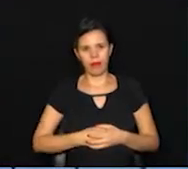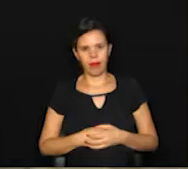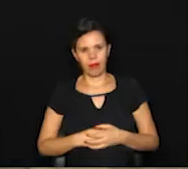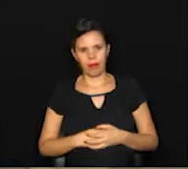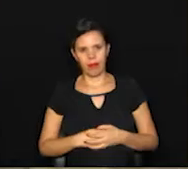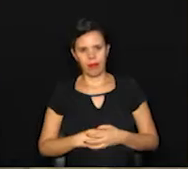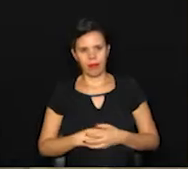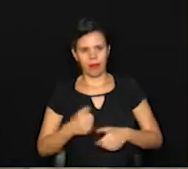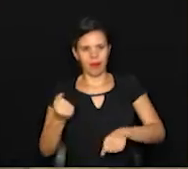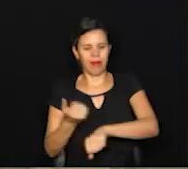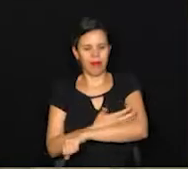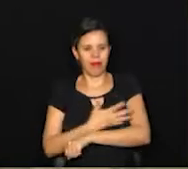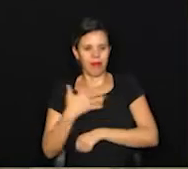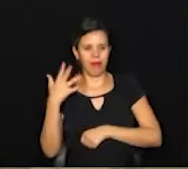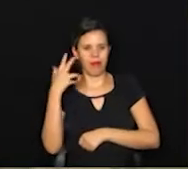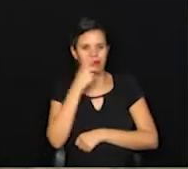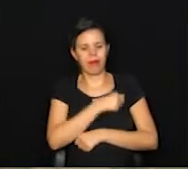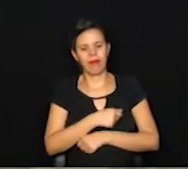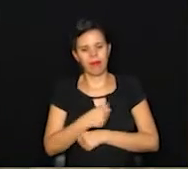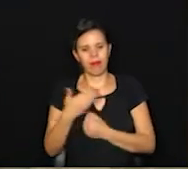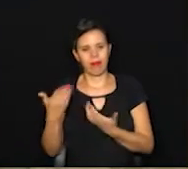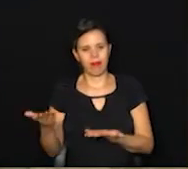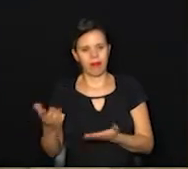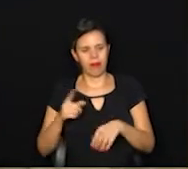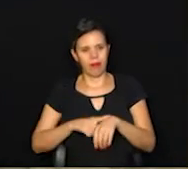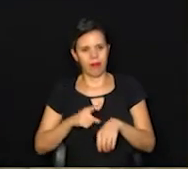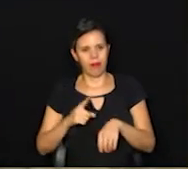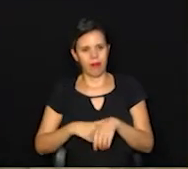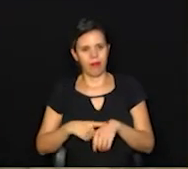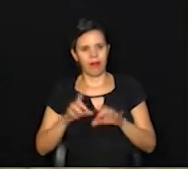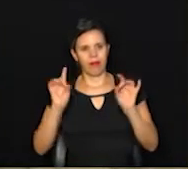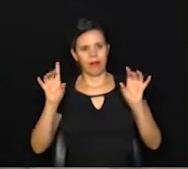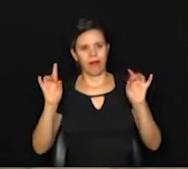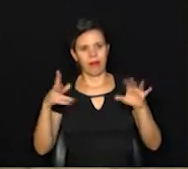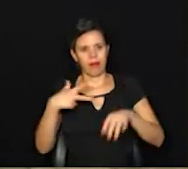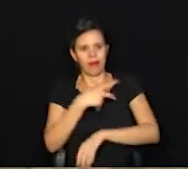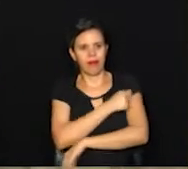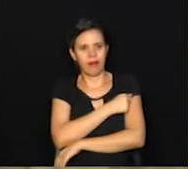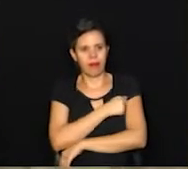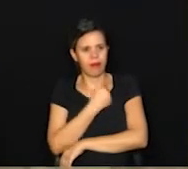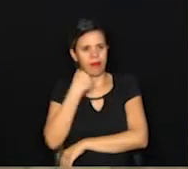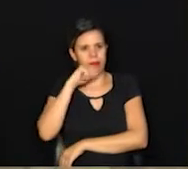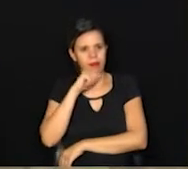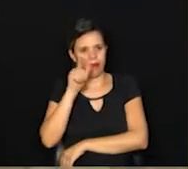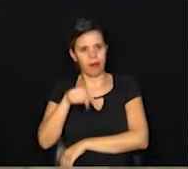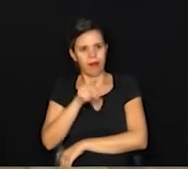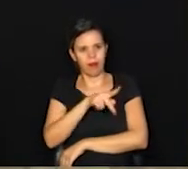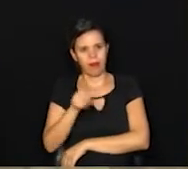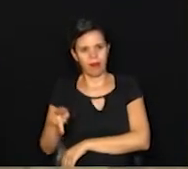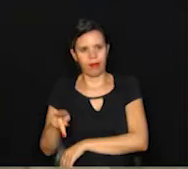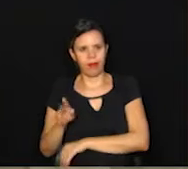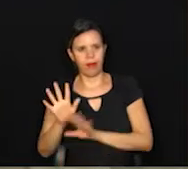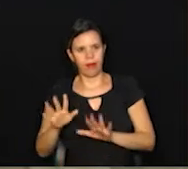Realmente muito emocionante, né? Esse momento de vacinação. A minha mãe é professora, mais de 47